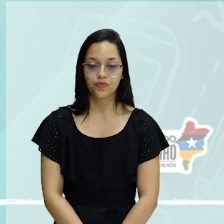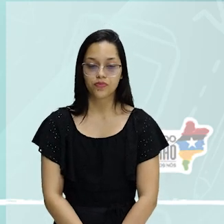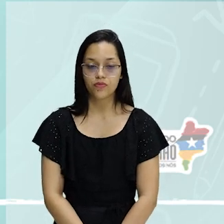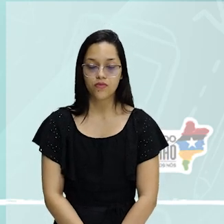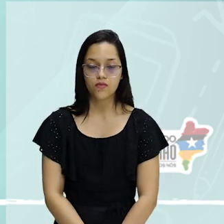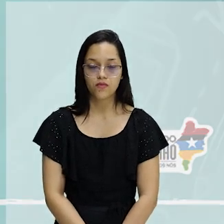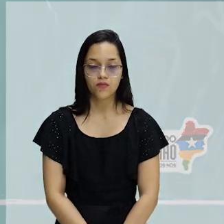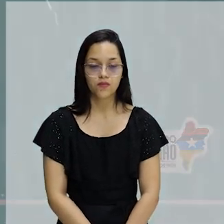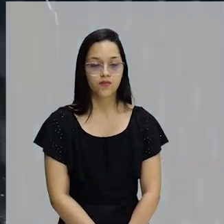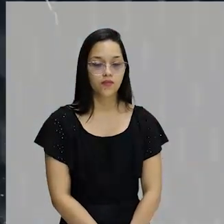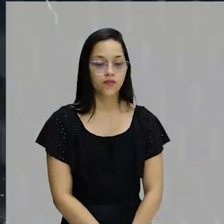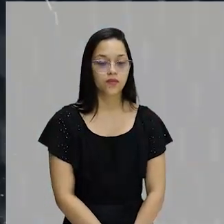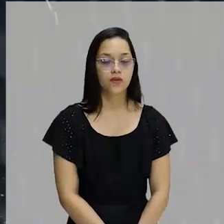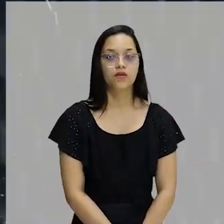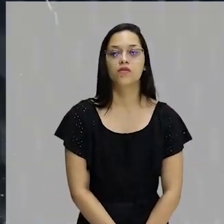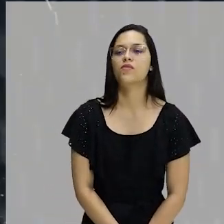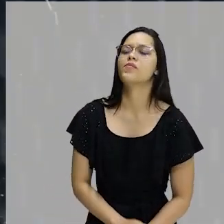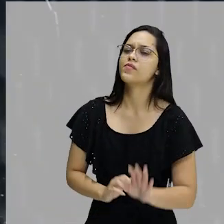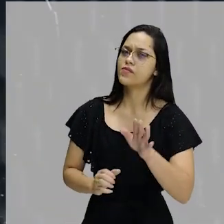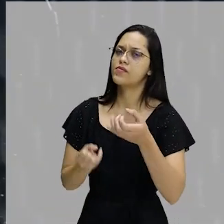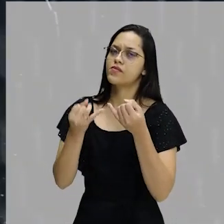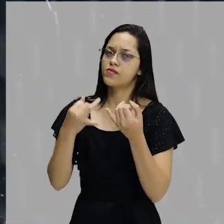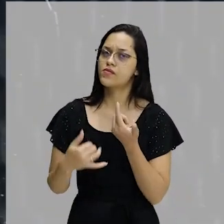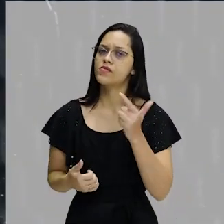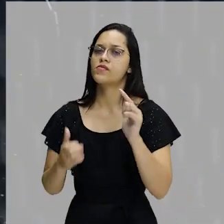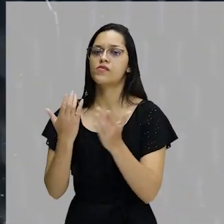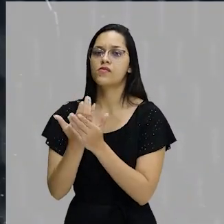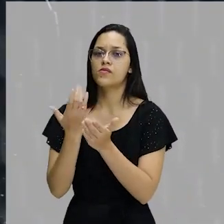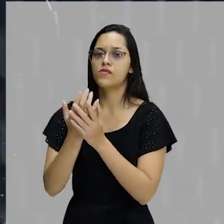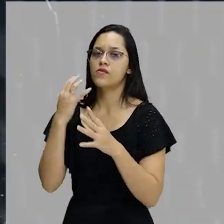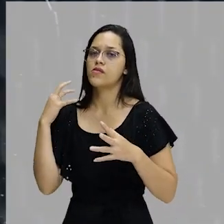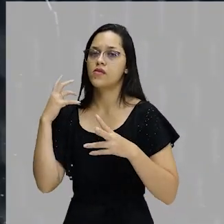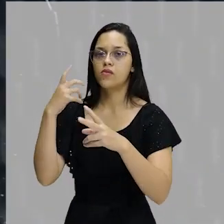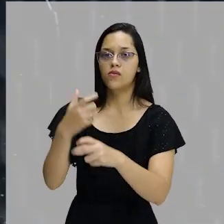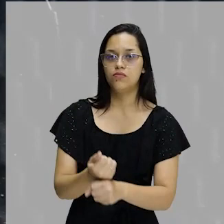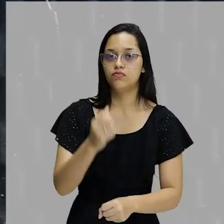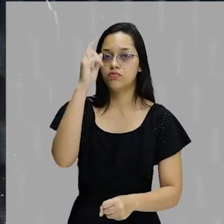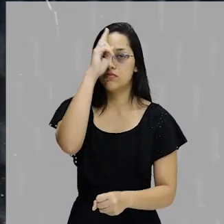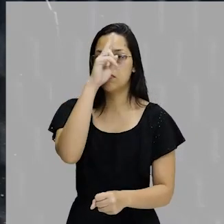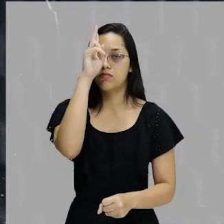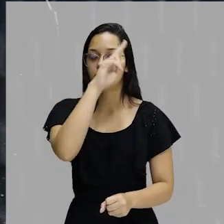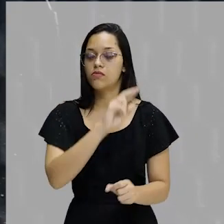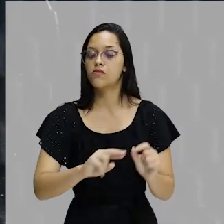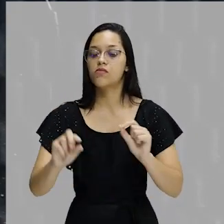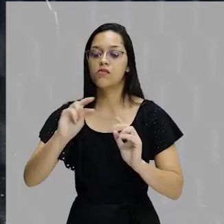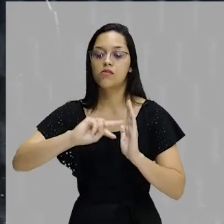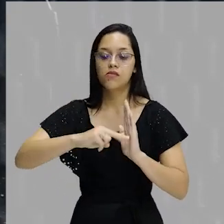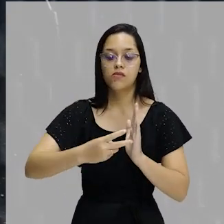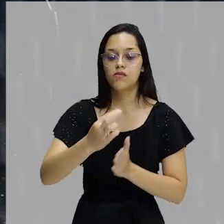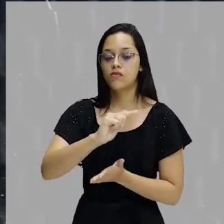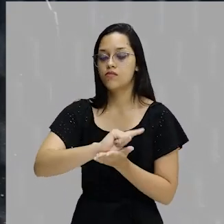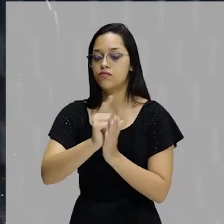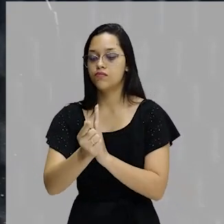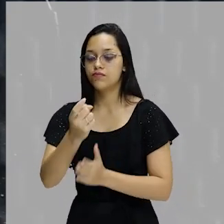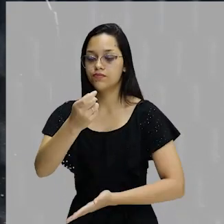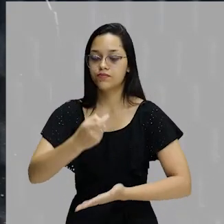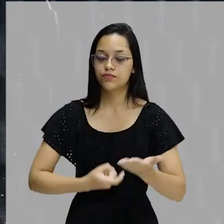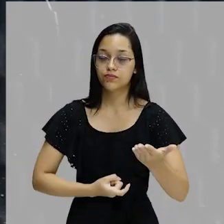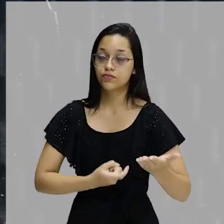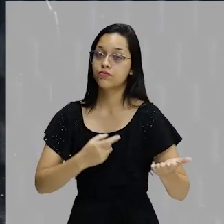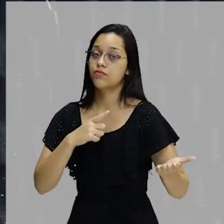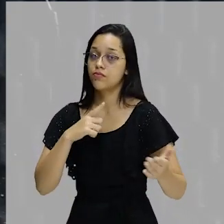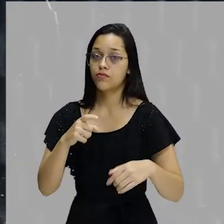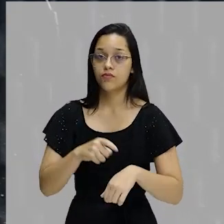preparo, que é o texto injuntivo. Isso aqui eu já falei em outra aula, trouxe para a gente reforçar o que é um gênero textual, é aquele